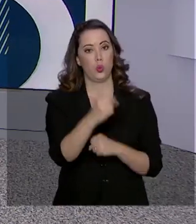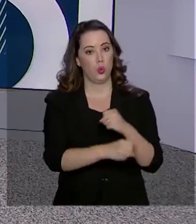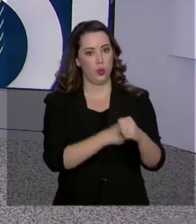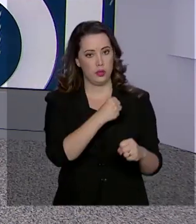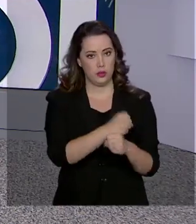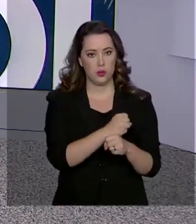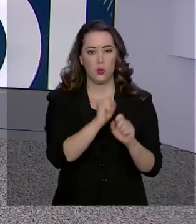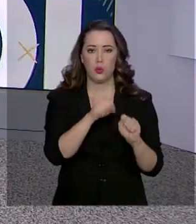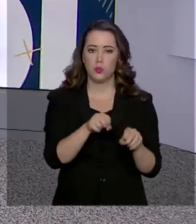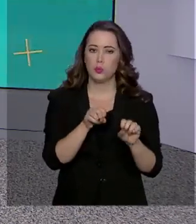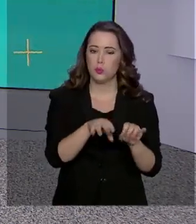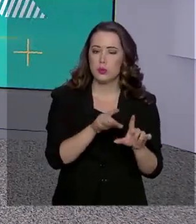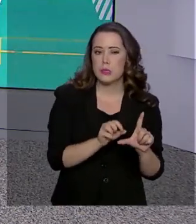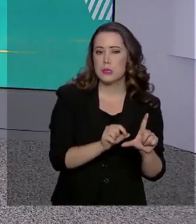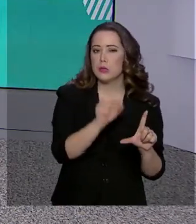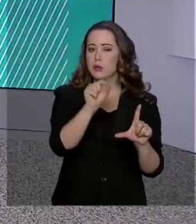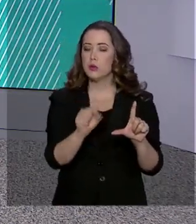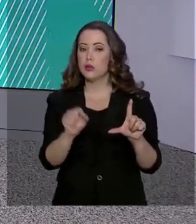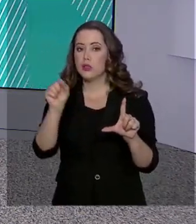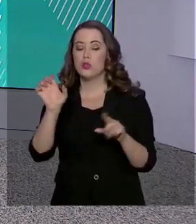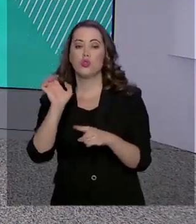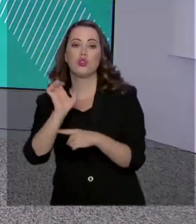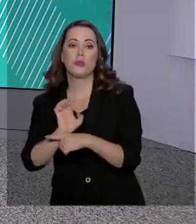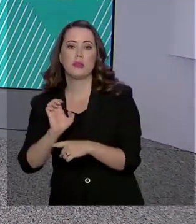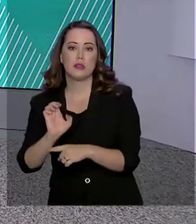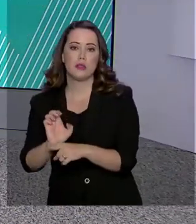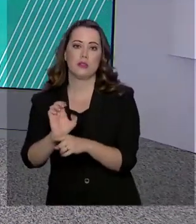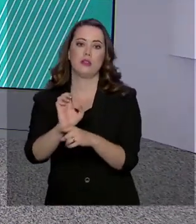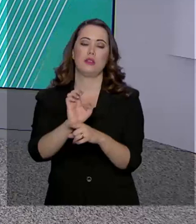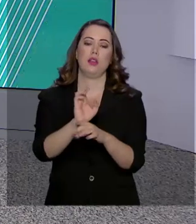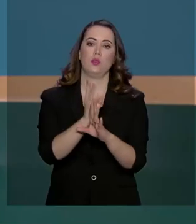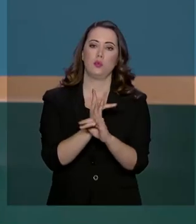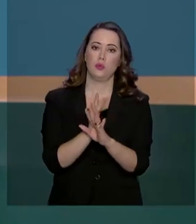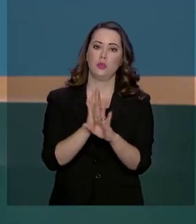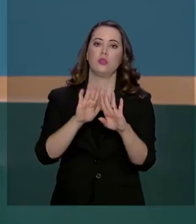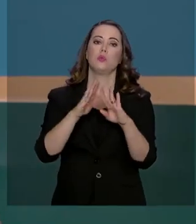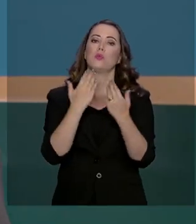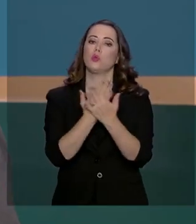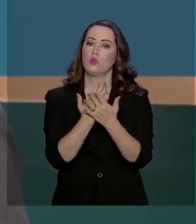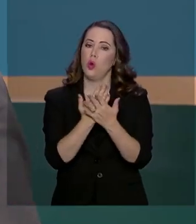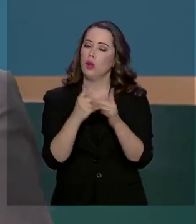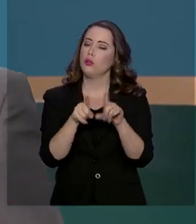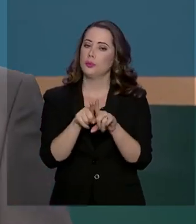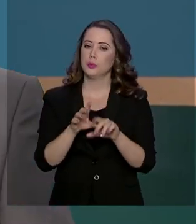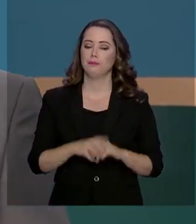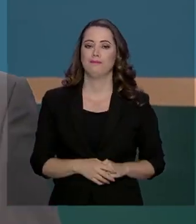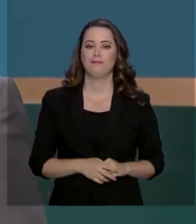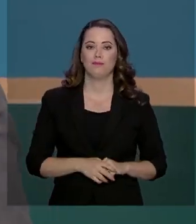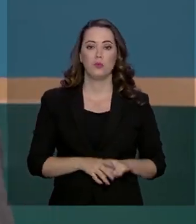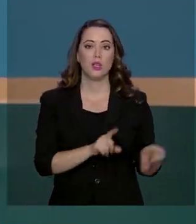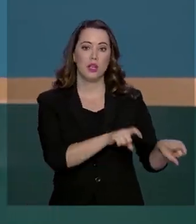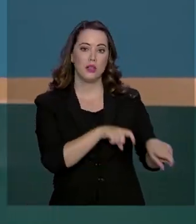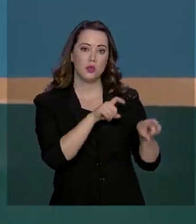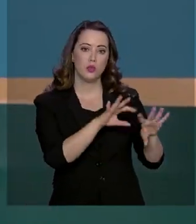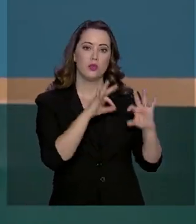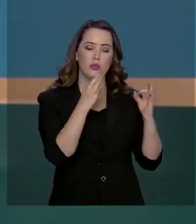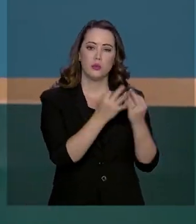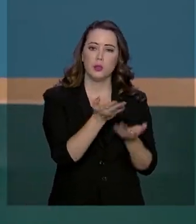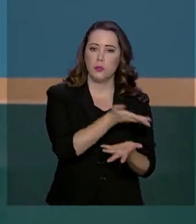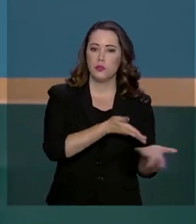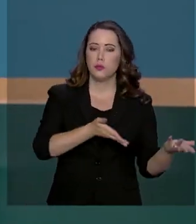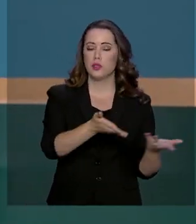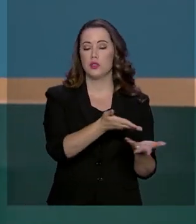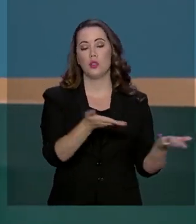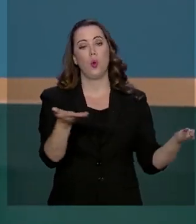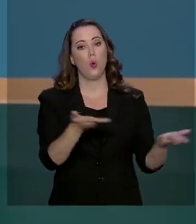educacionais de regiões, estados, municípios e escolas. A agricultura familiar movimenta hoje 25%